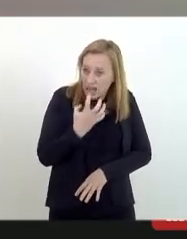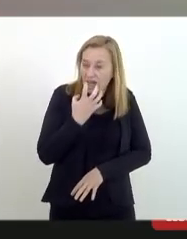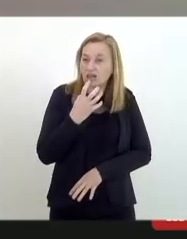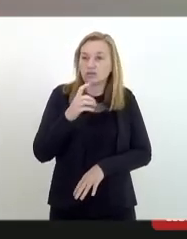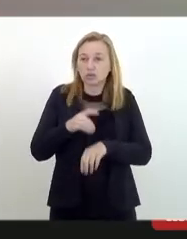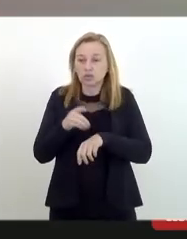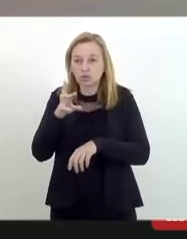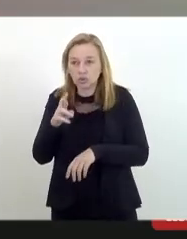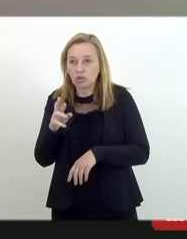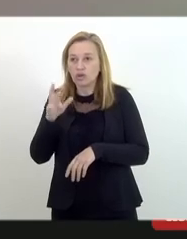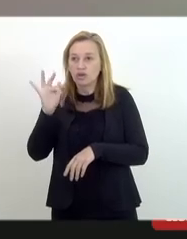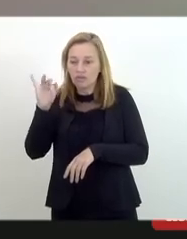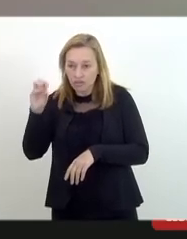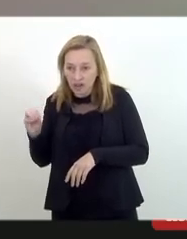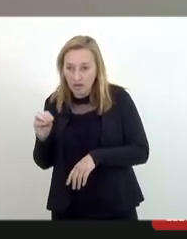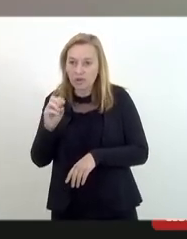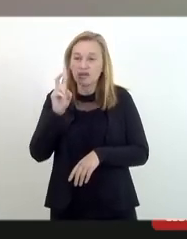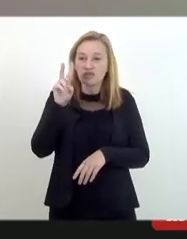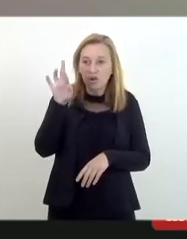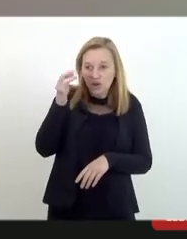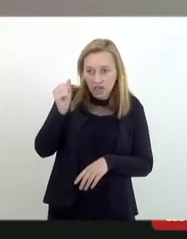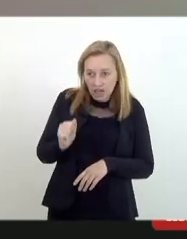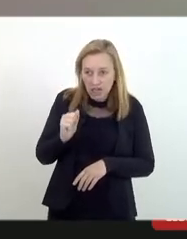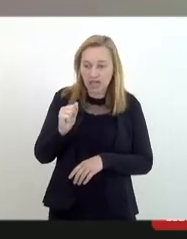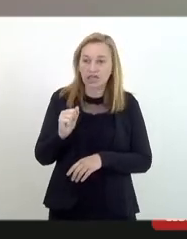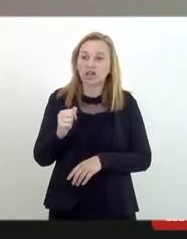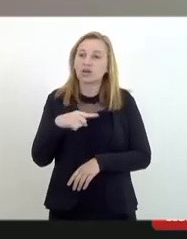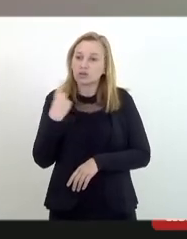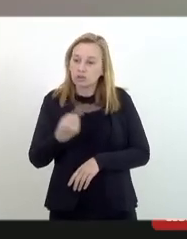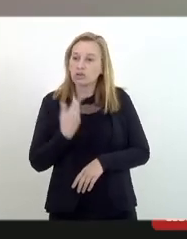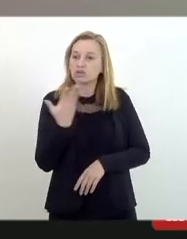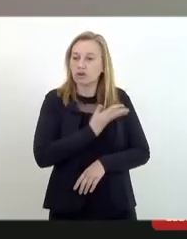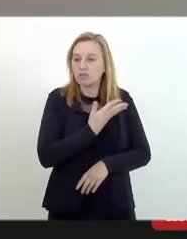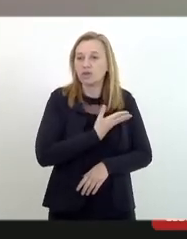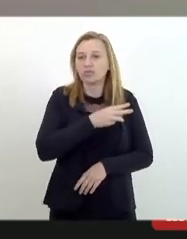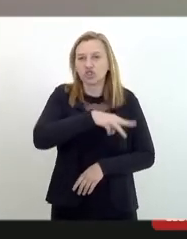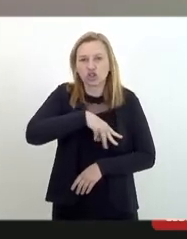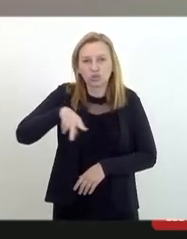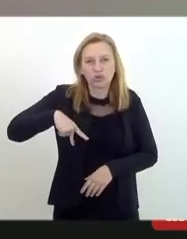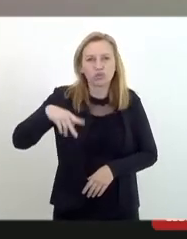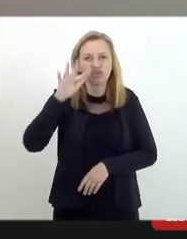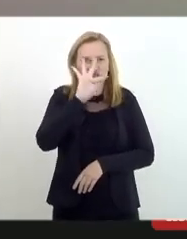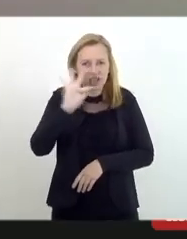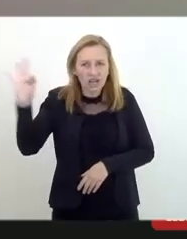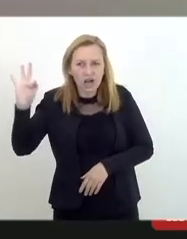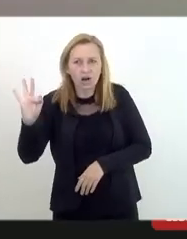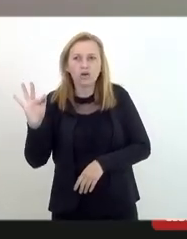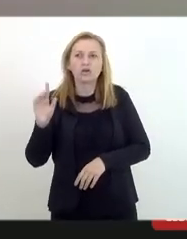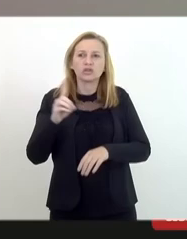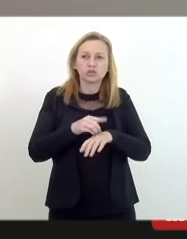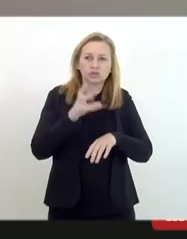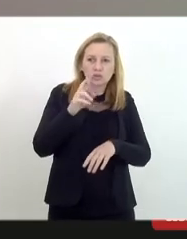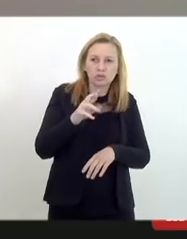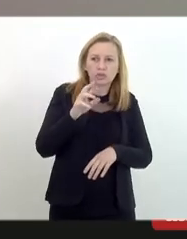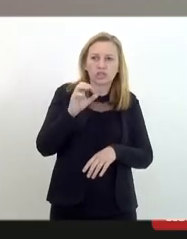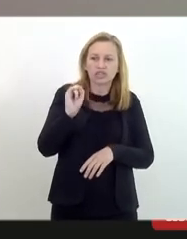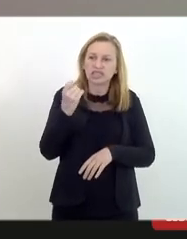Valquira doutor Júlio Saraiva nosso colega do Ministério Público Federal doutor Sérgio Suyama